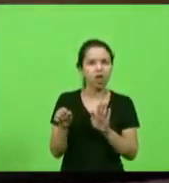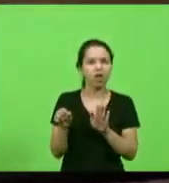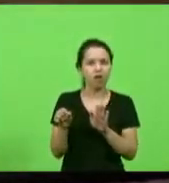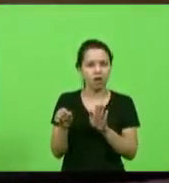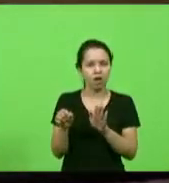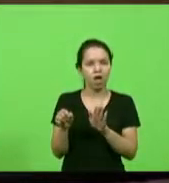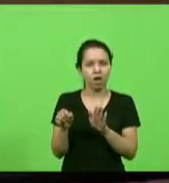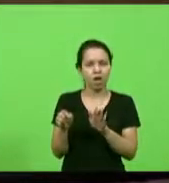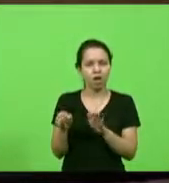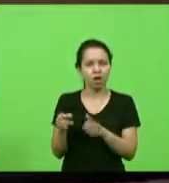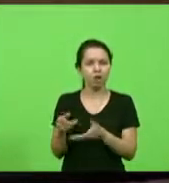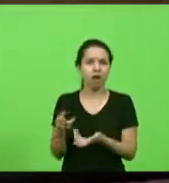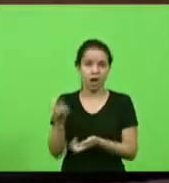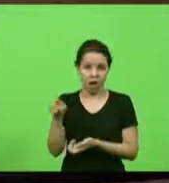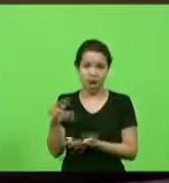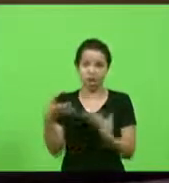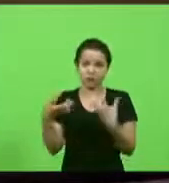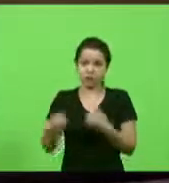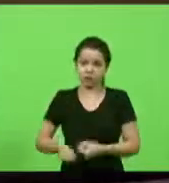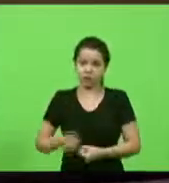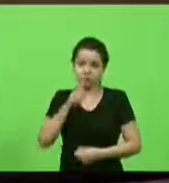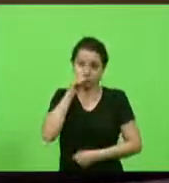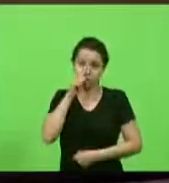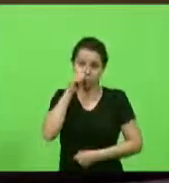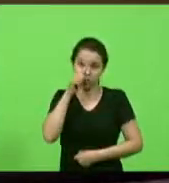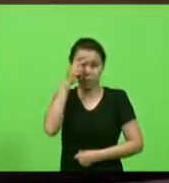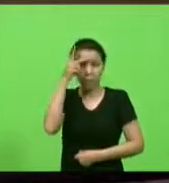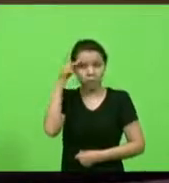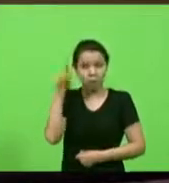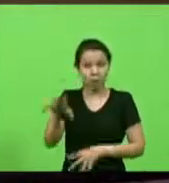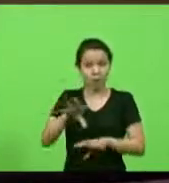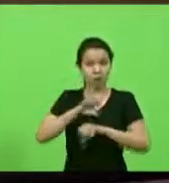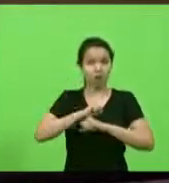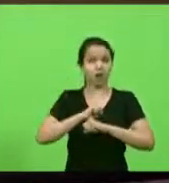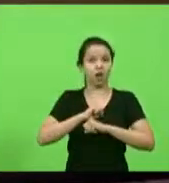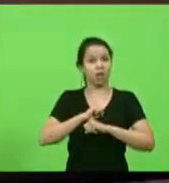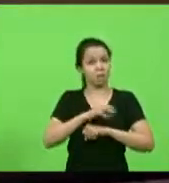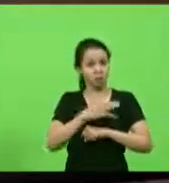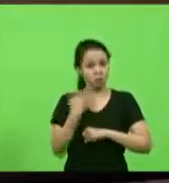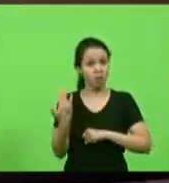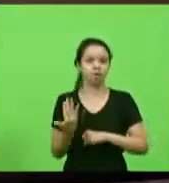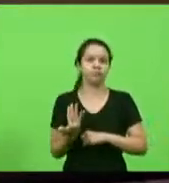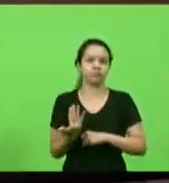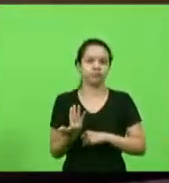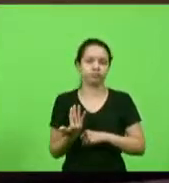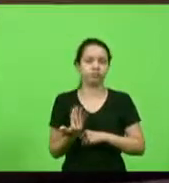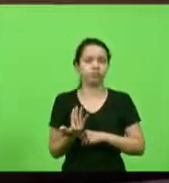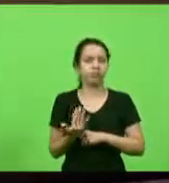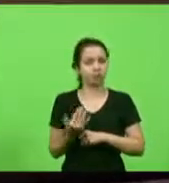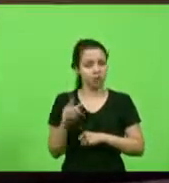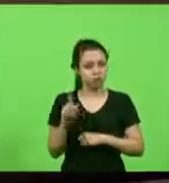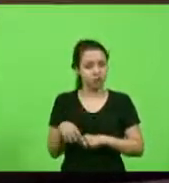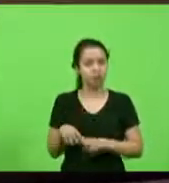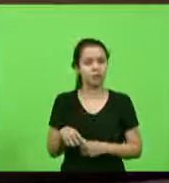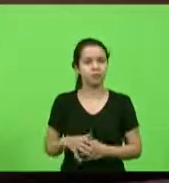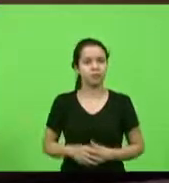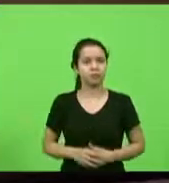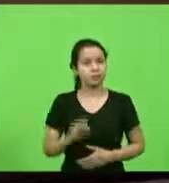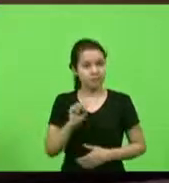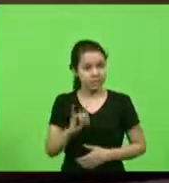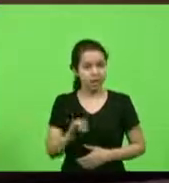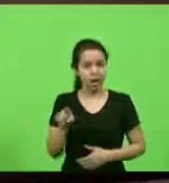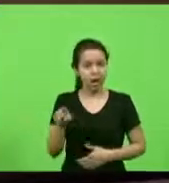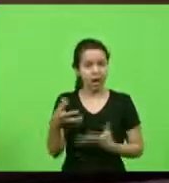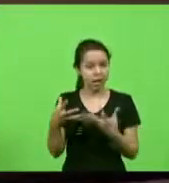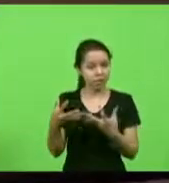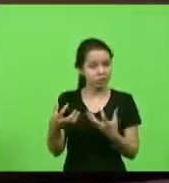ali ela está assumindo o risco de produzir o resultado da morte de uma pessoa além na verdade é isso mesmo ela assumiu o